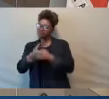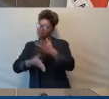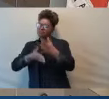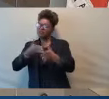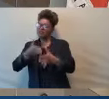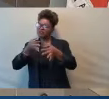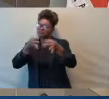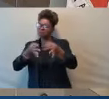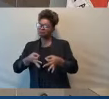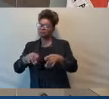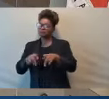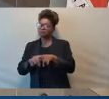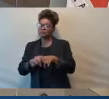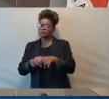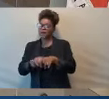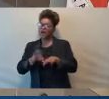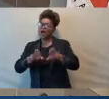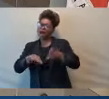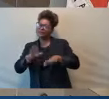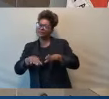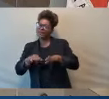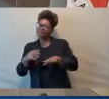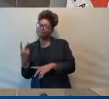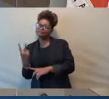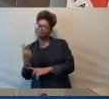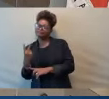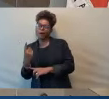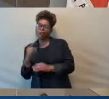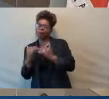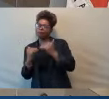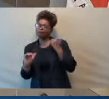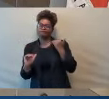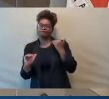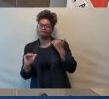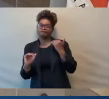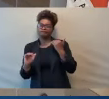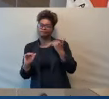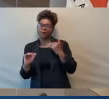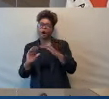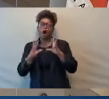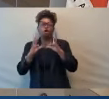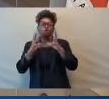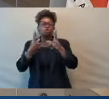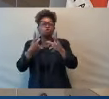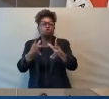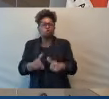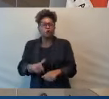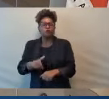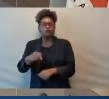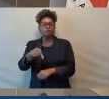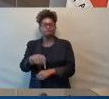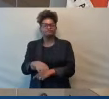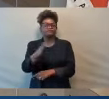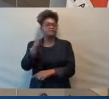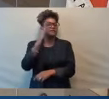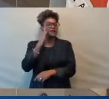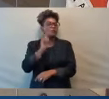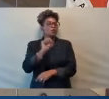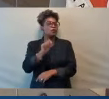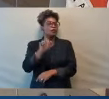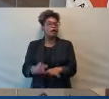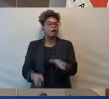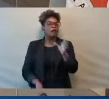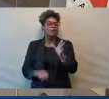Todos sabem a importância que é de criar uma política de habitação séria na cidade. Agora, a habitação